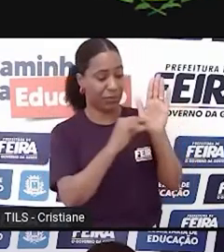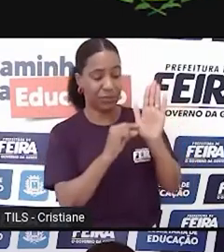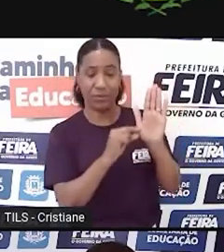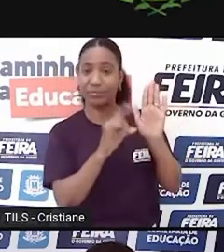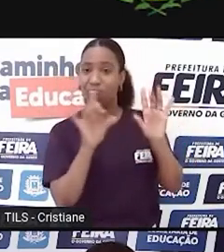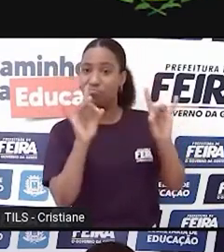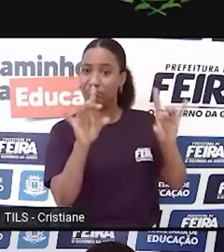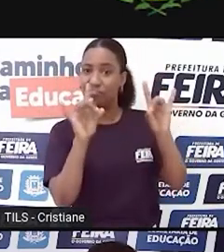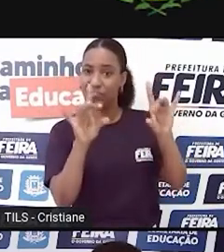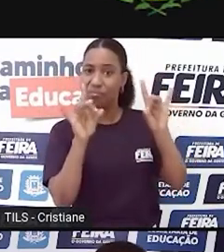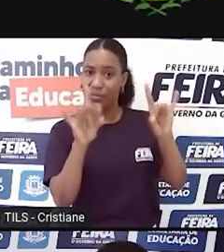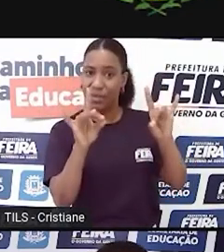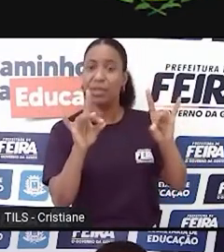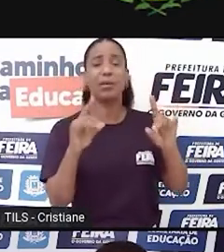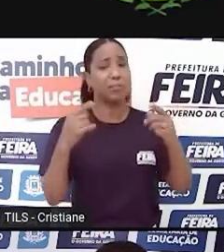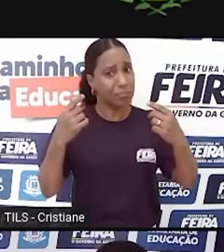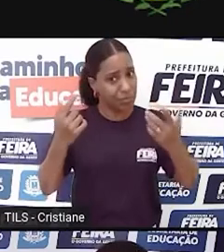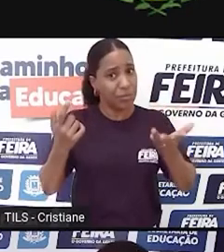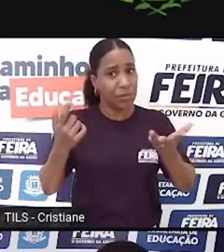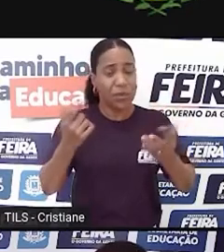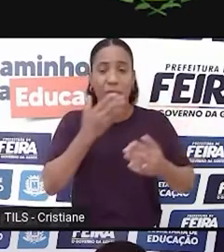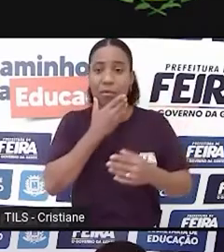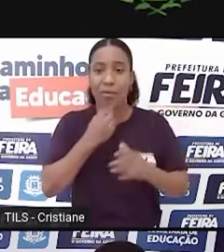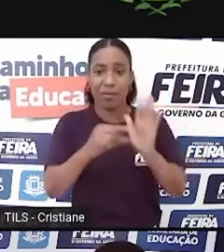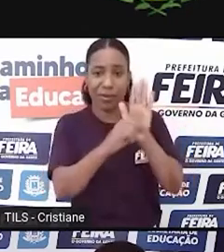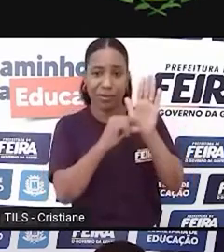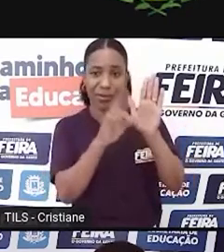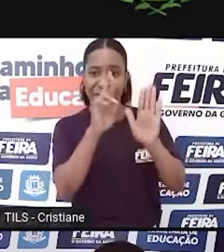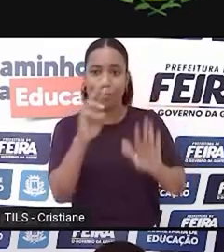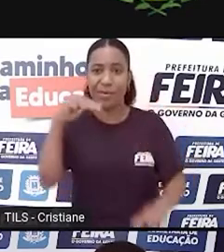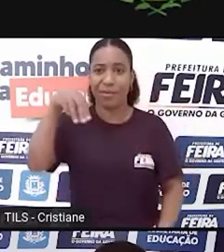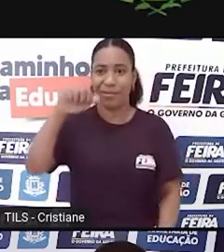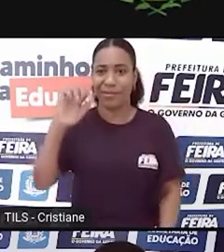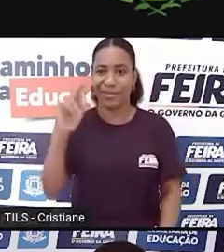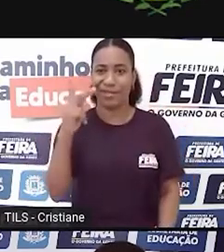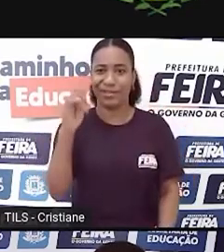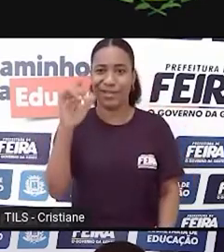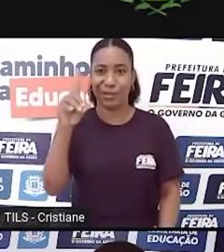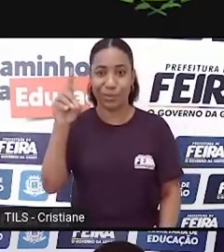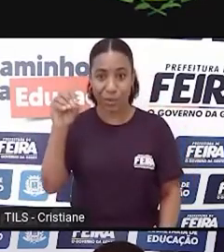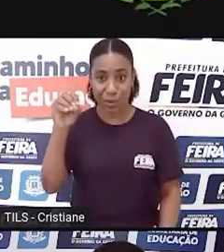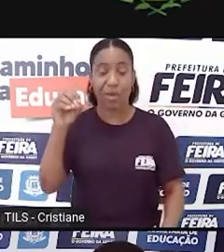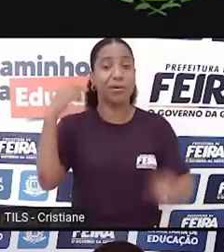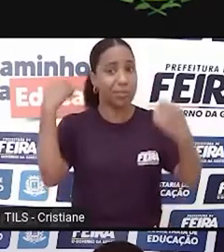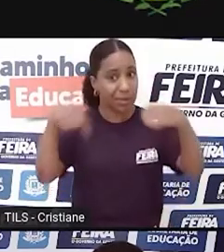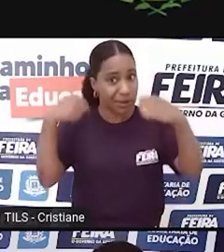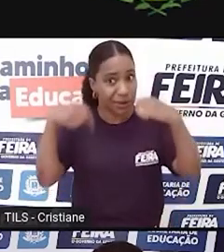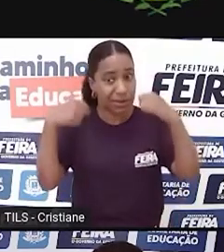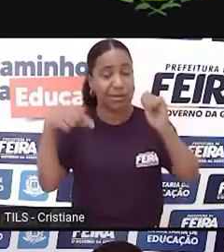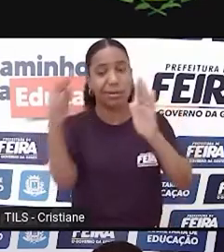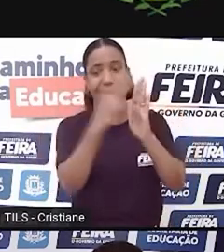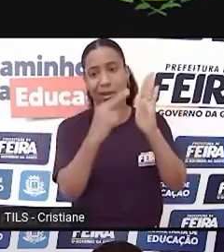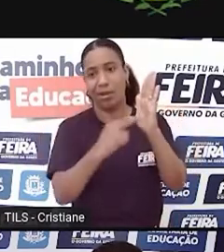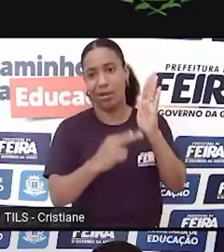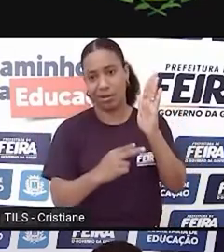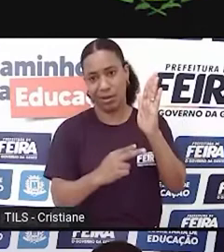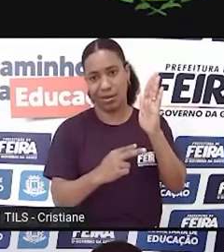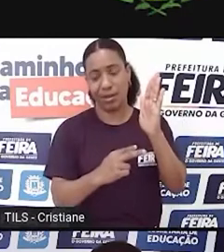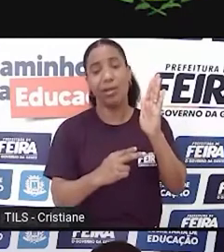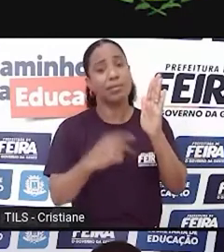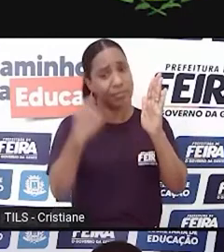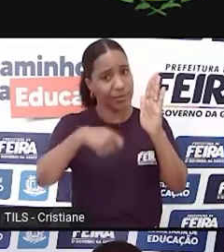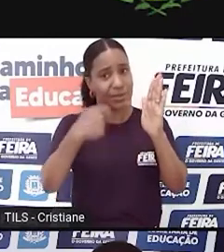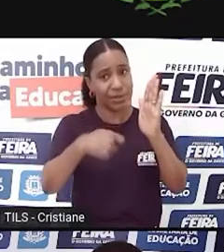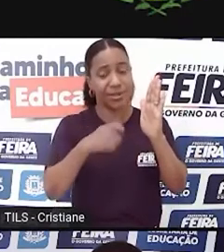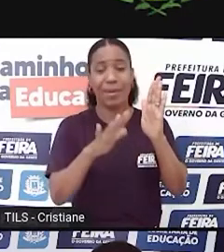precisa ser lido e deve ser lido, mas a gente tem que trazer outros autores para que os nossos estudantes